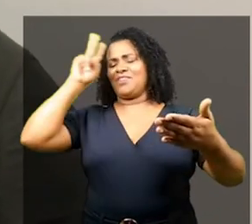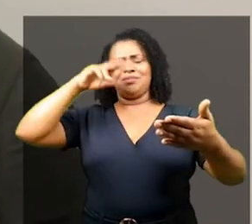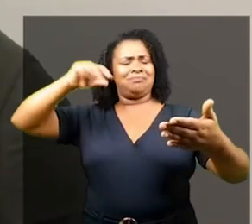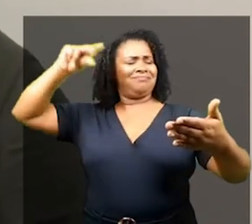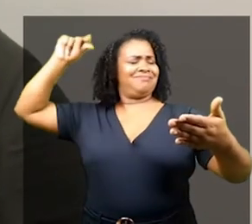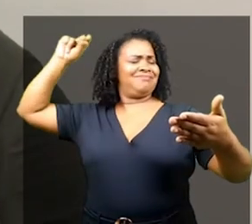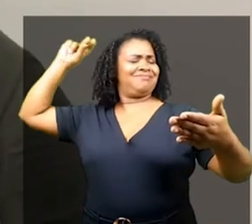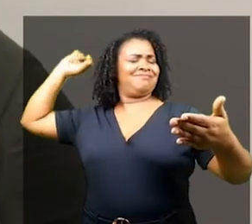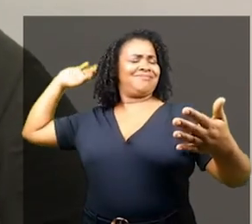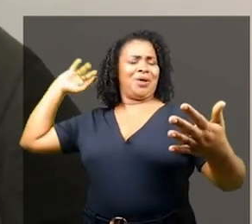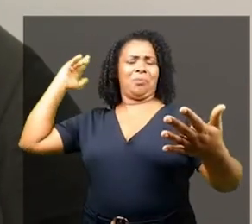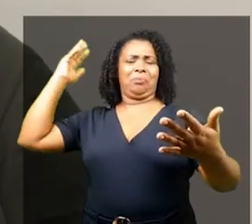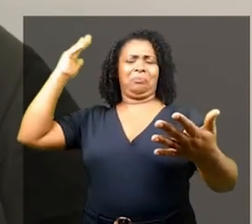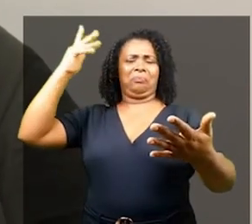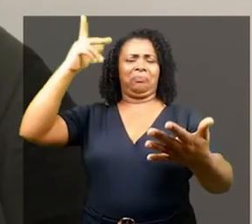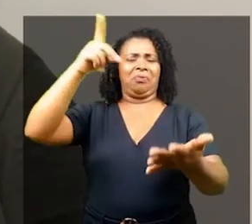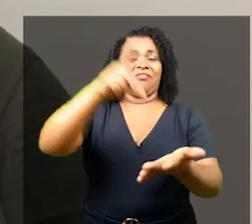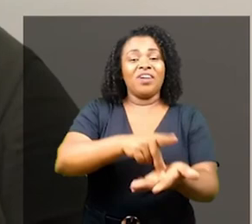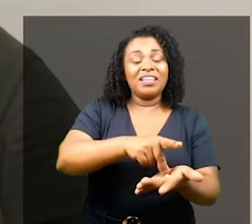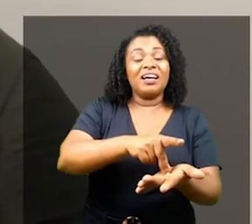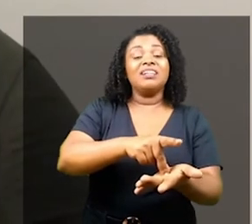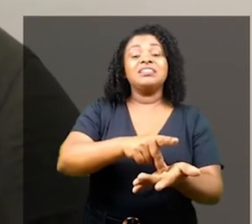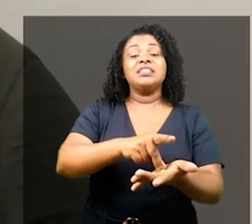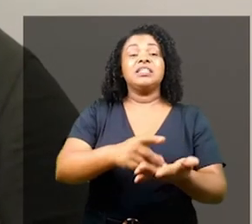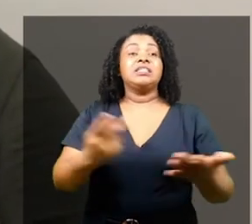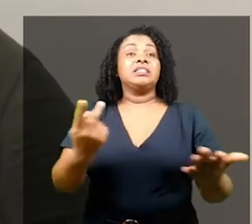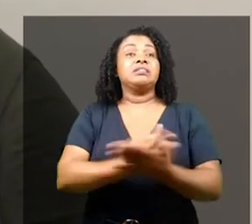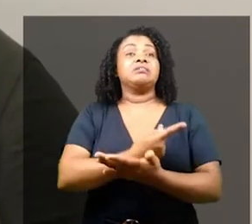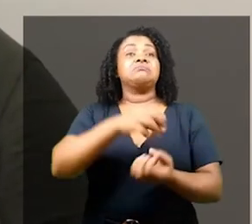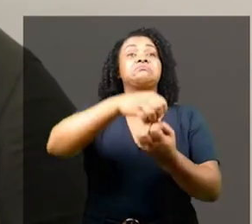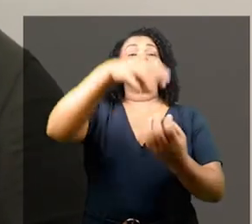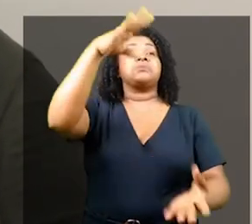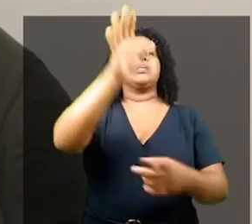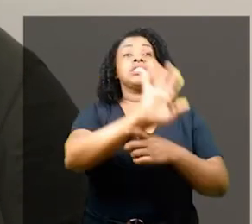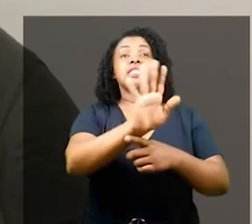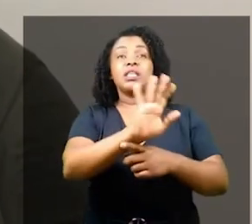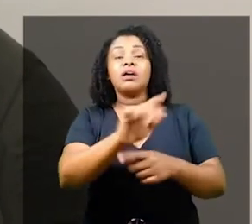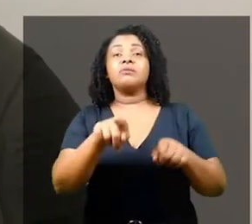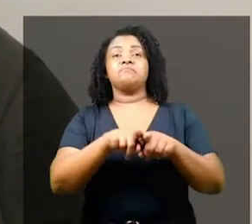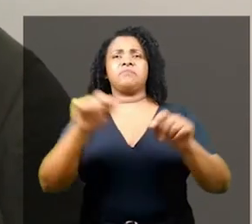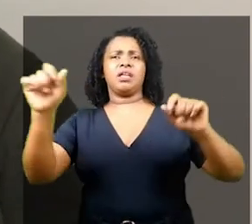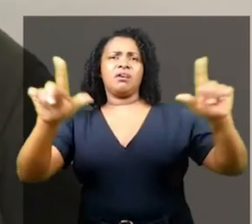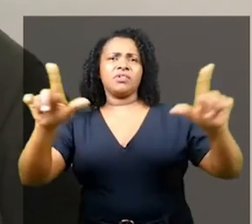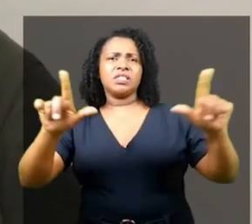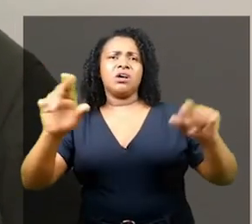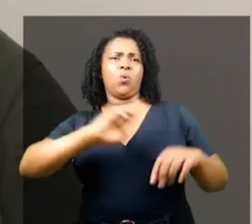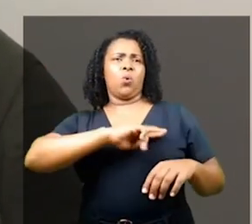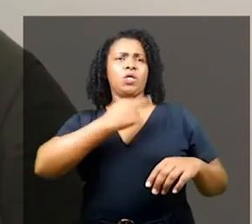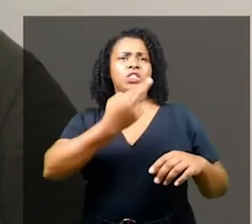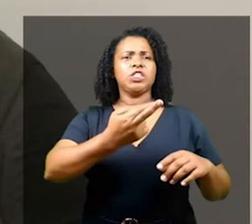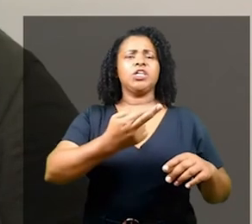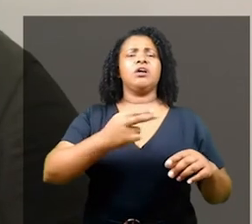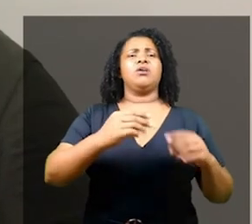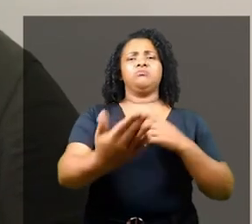nós reescrevemos nossa história, criamos novos reais para nossa gente no cinema, na televisão, através das religiões